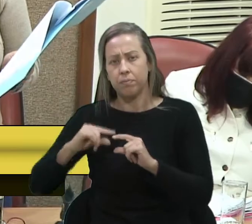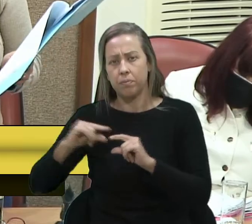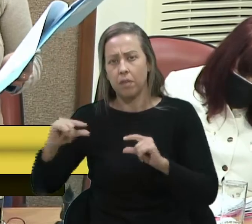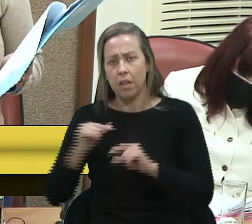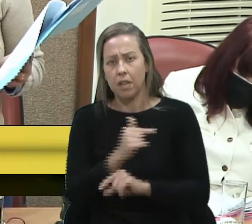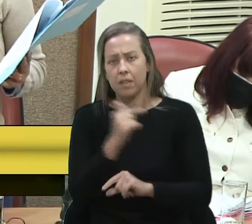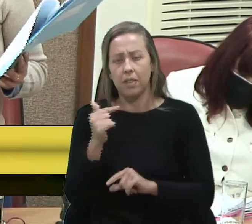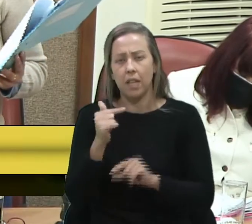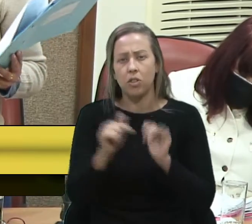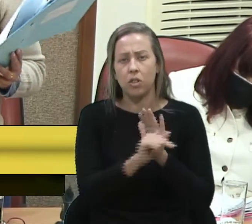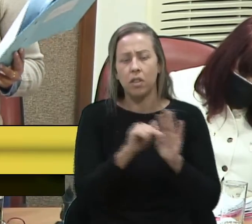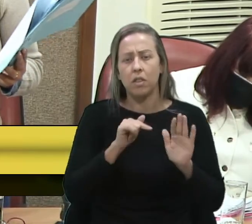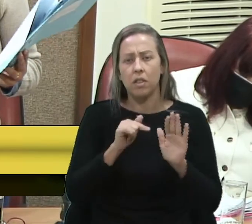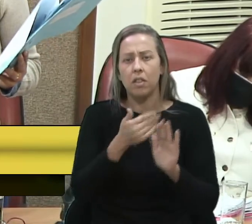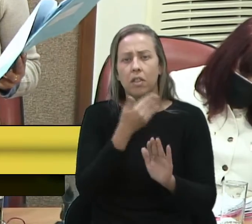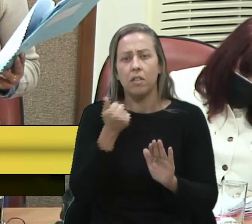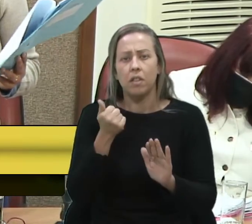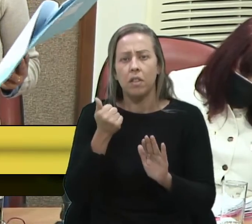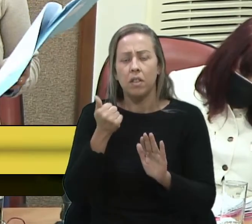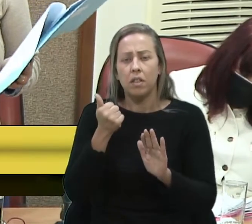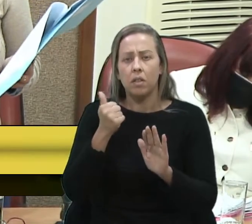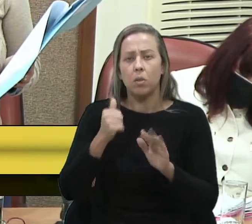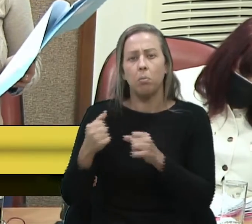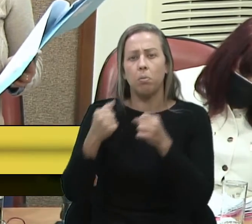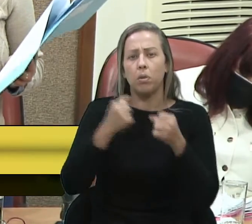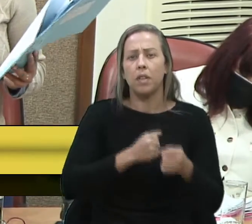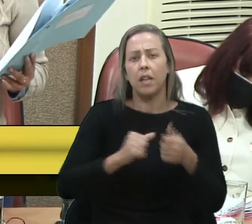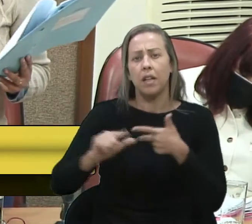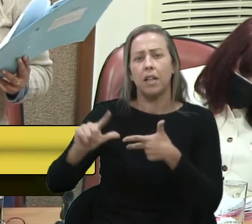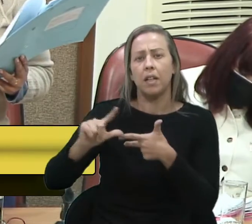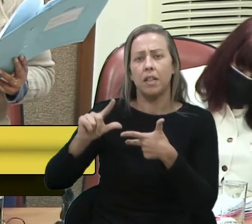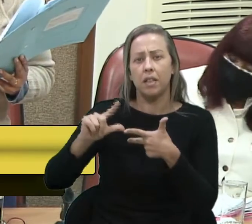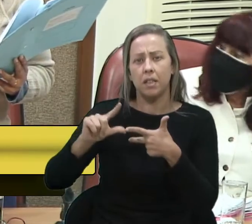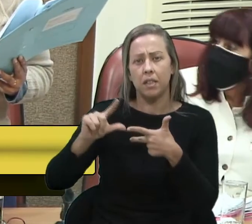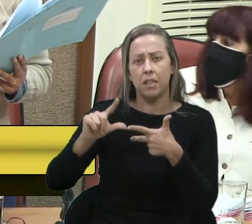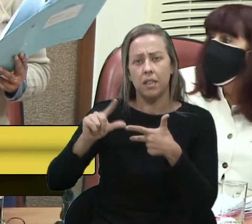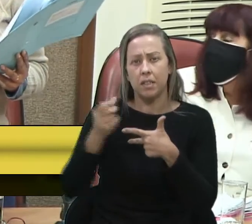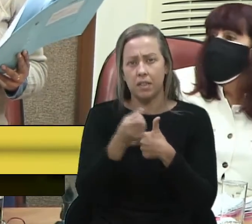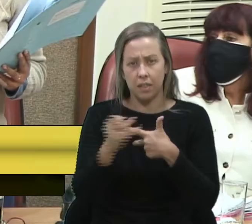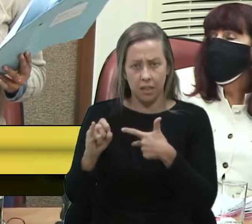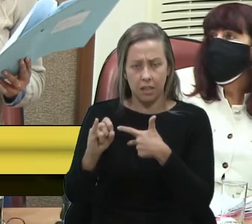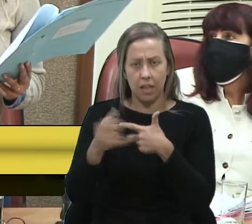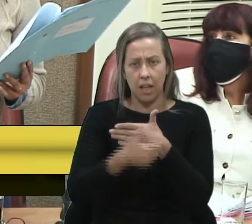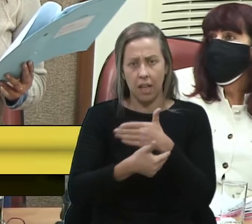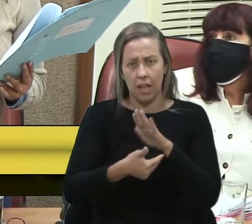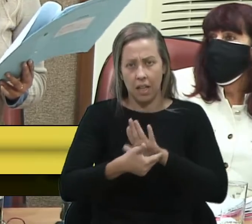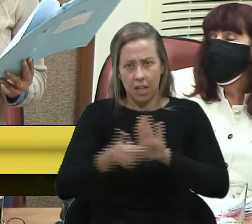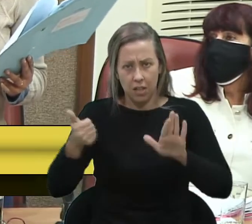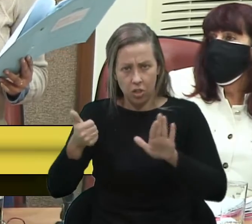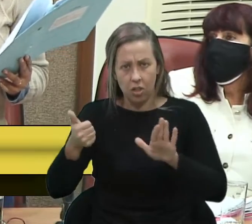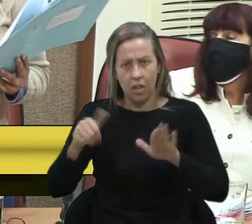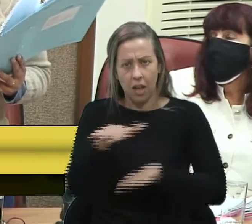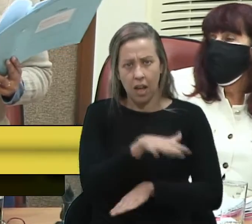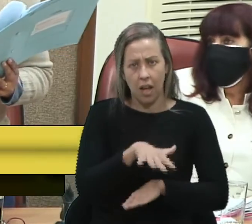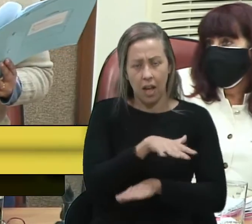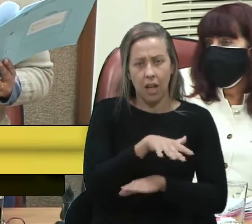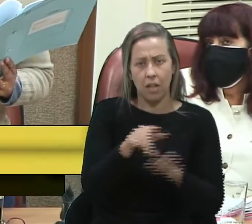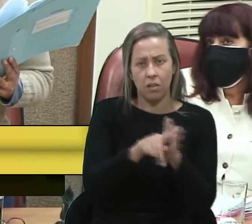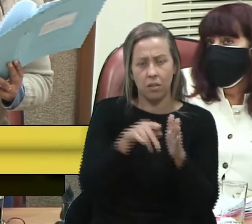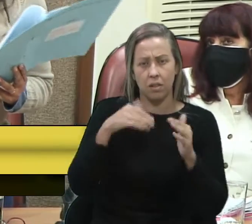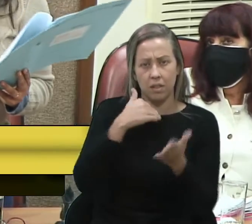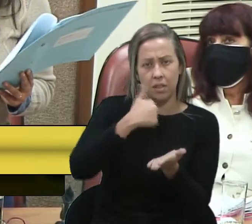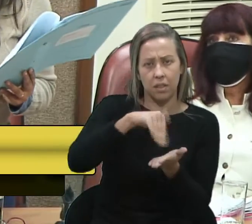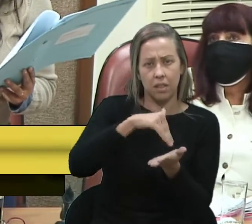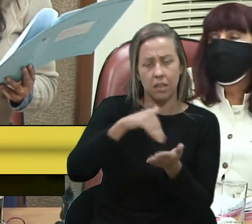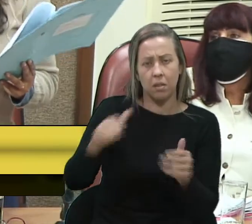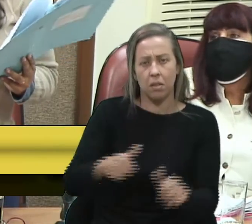7º vale para os cargos do Poder Legislativo. Então, se a intenção é excluir só procurador-geral, adjunto e secretário municipal, tem